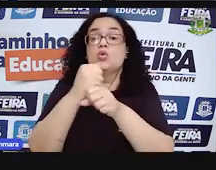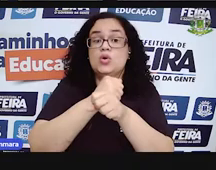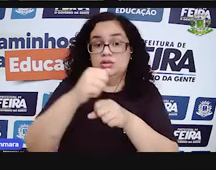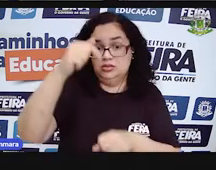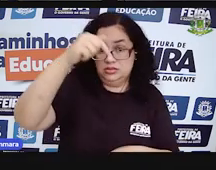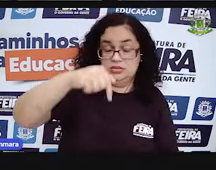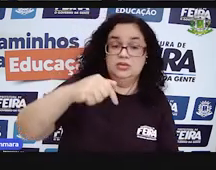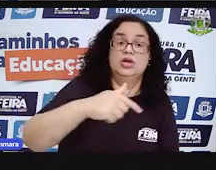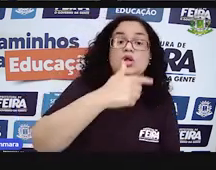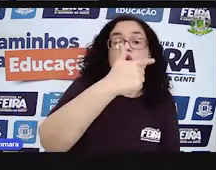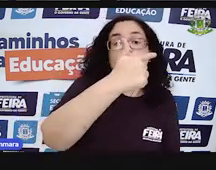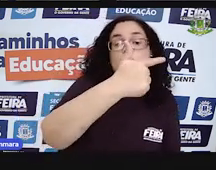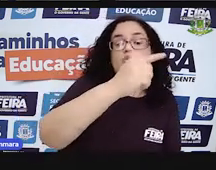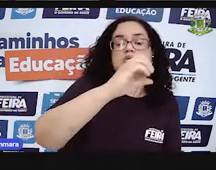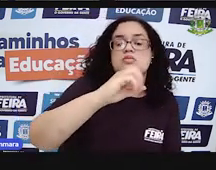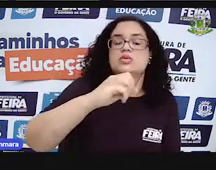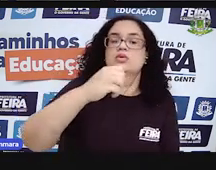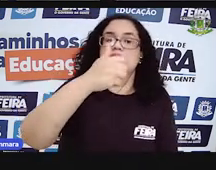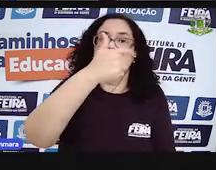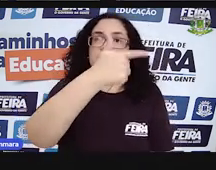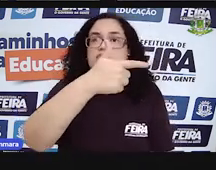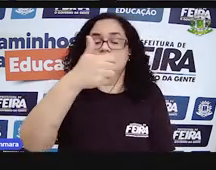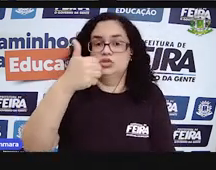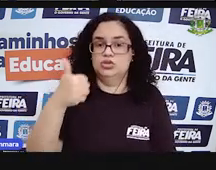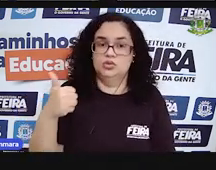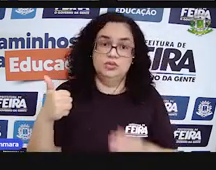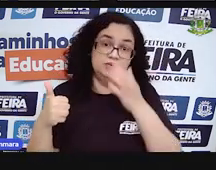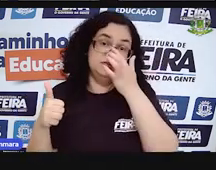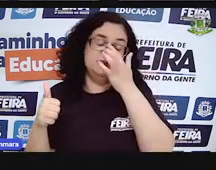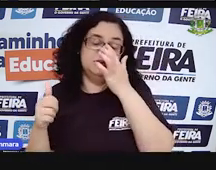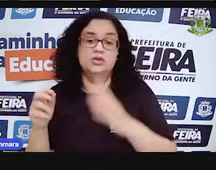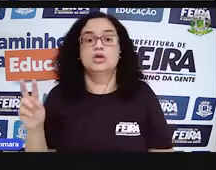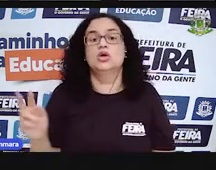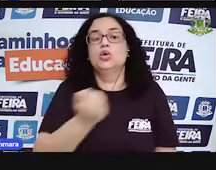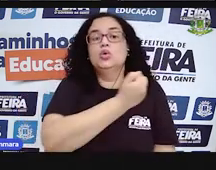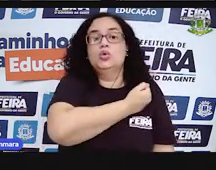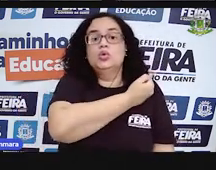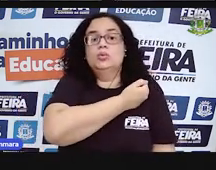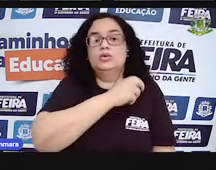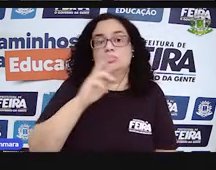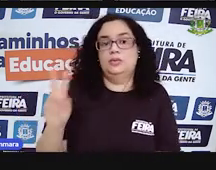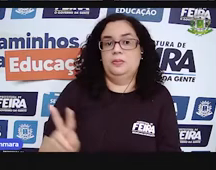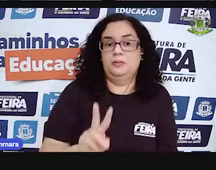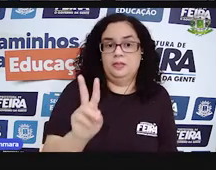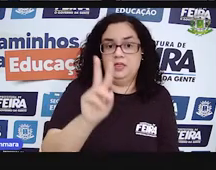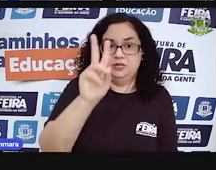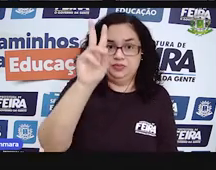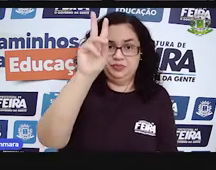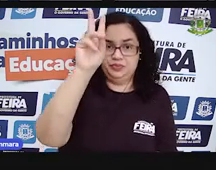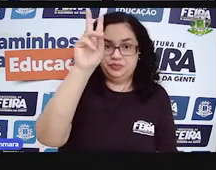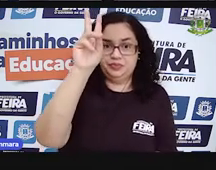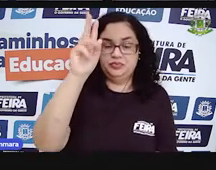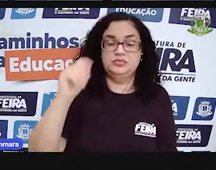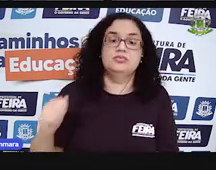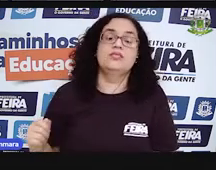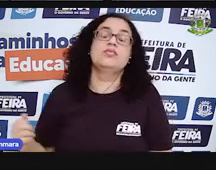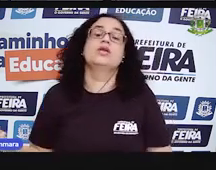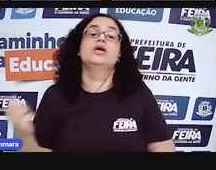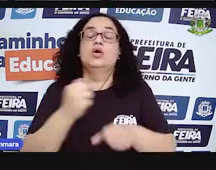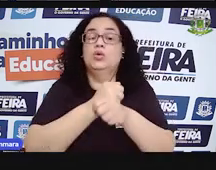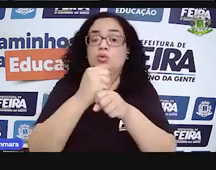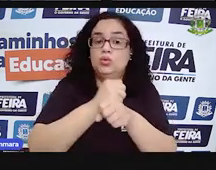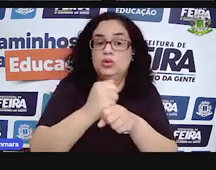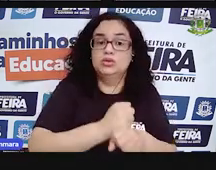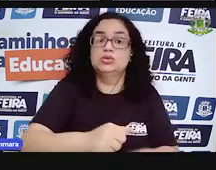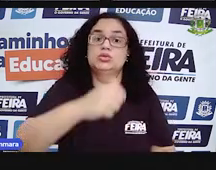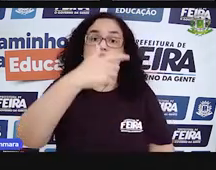2021. E os valores que aparecem ali na tabela são de 2014.